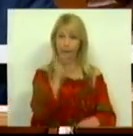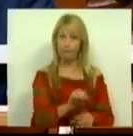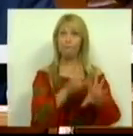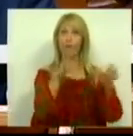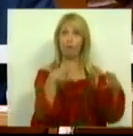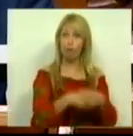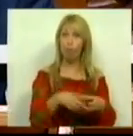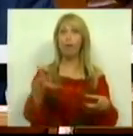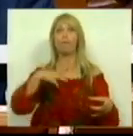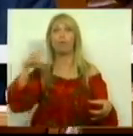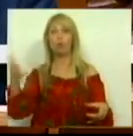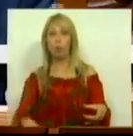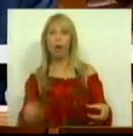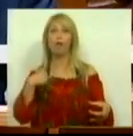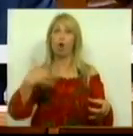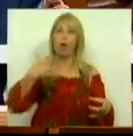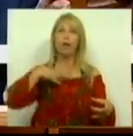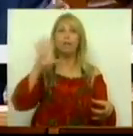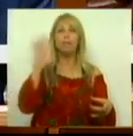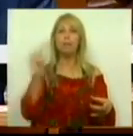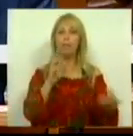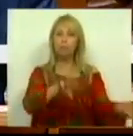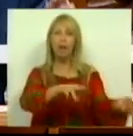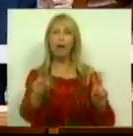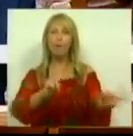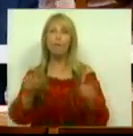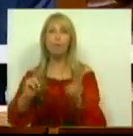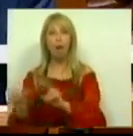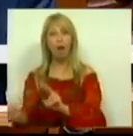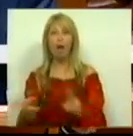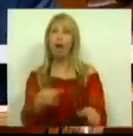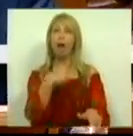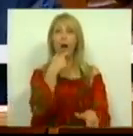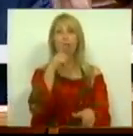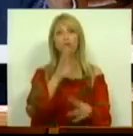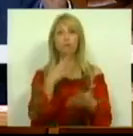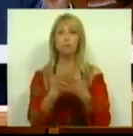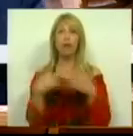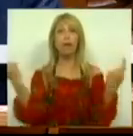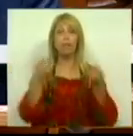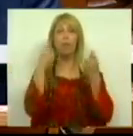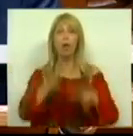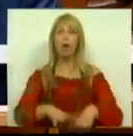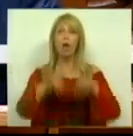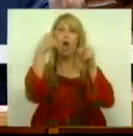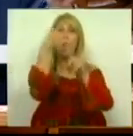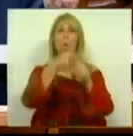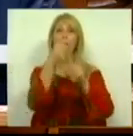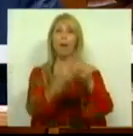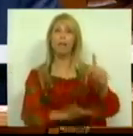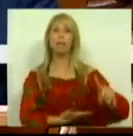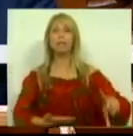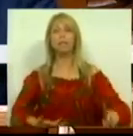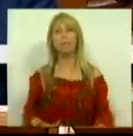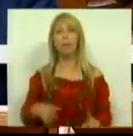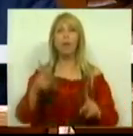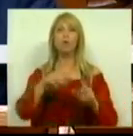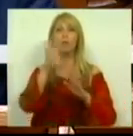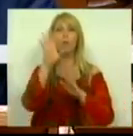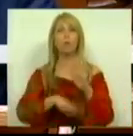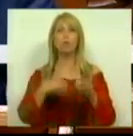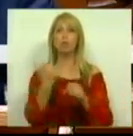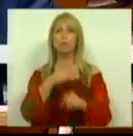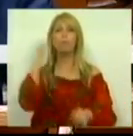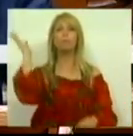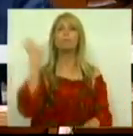procuramos reformar. Só assim será possível promover o crescimento, combater o desemprego e a precariedade laboral